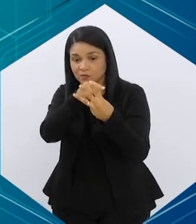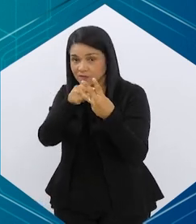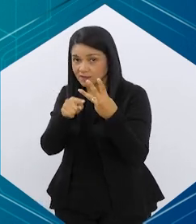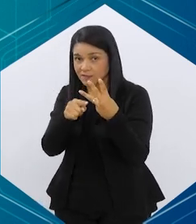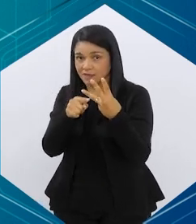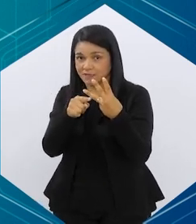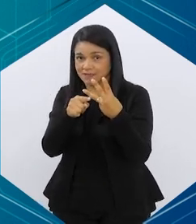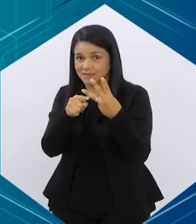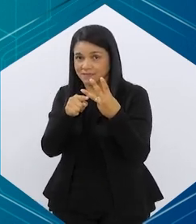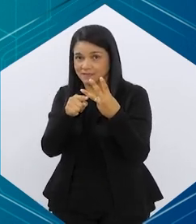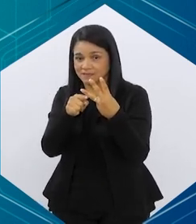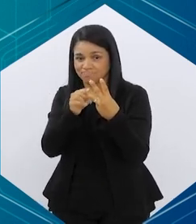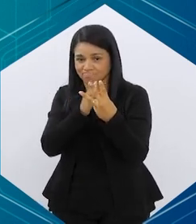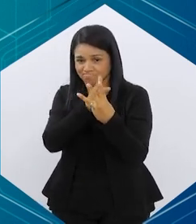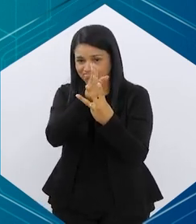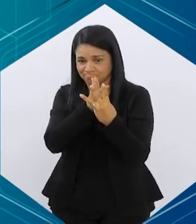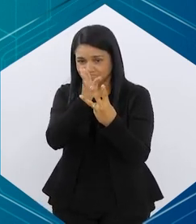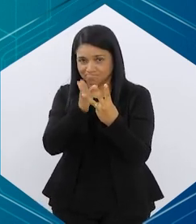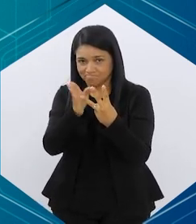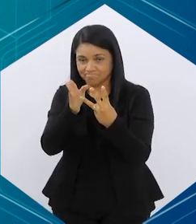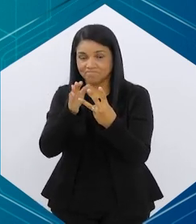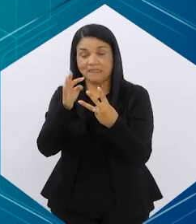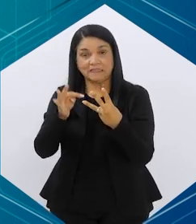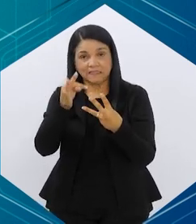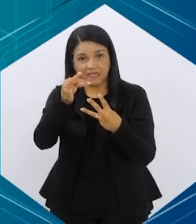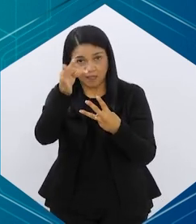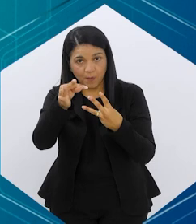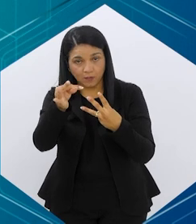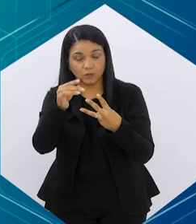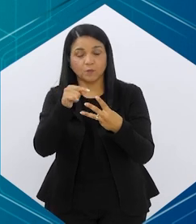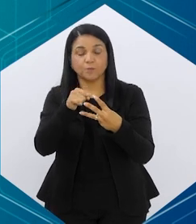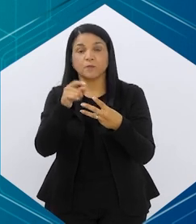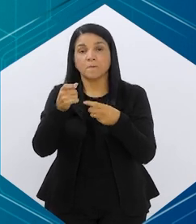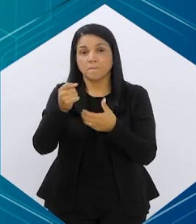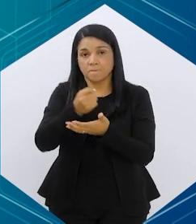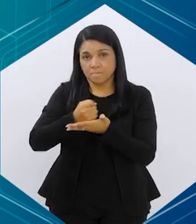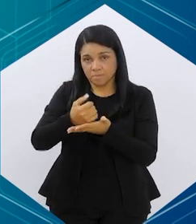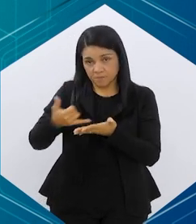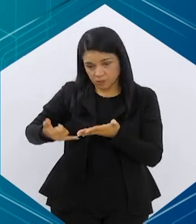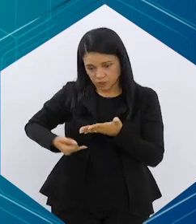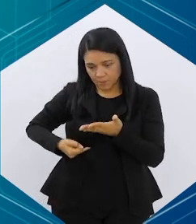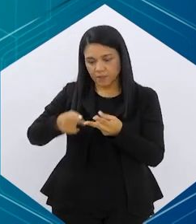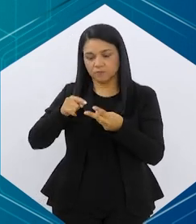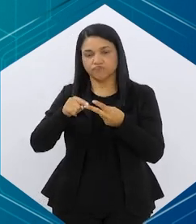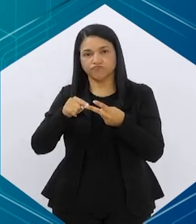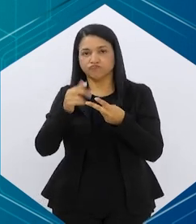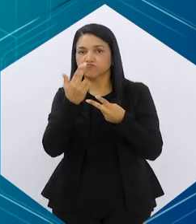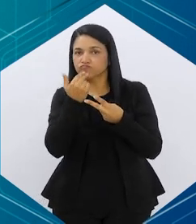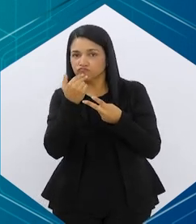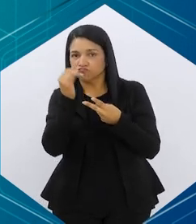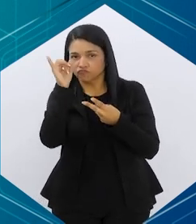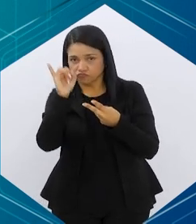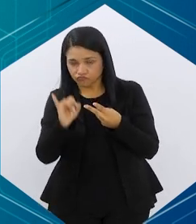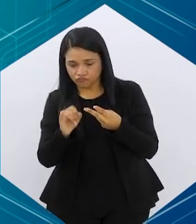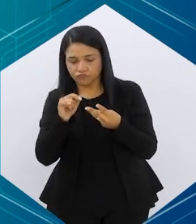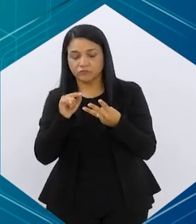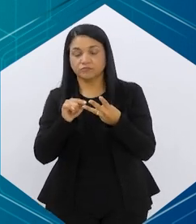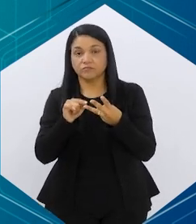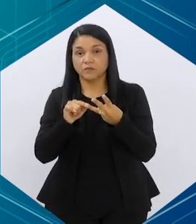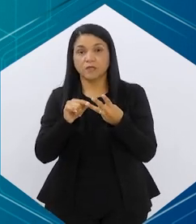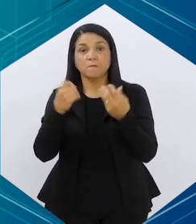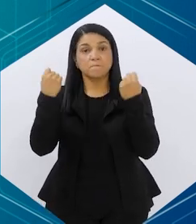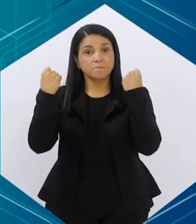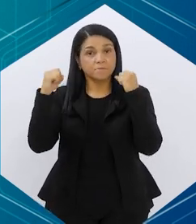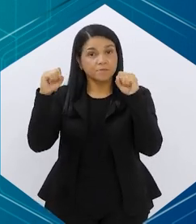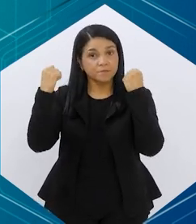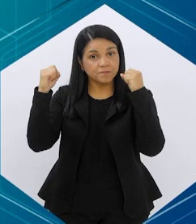tripés, No tratamento da obesidade. Medicação, a dieta, atividade física, a mudança do estilo